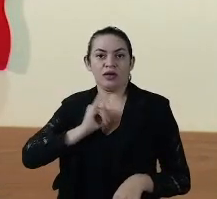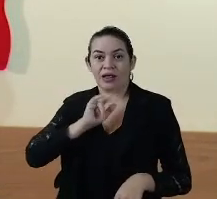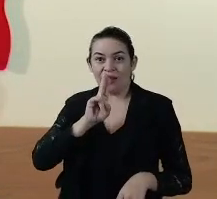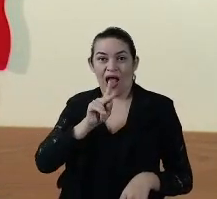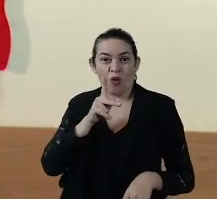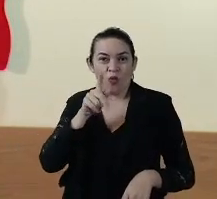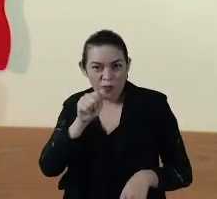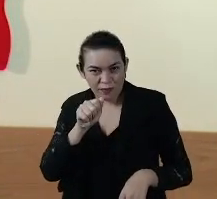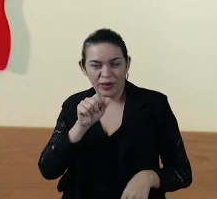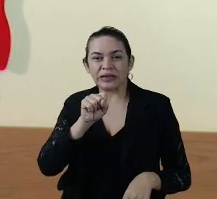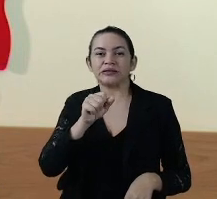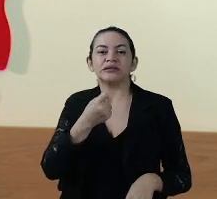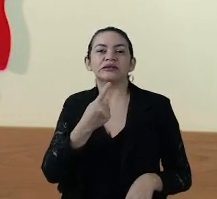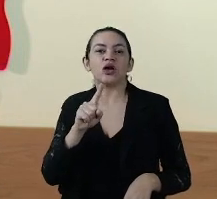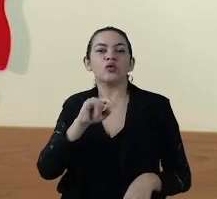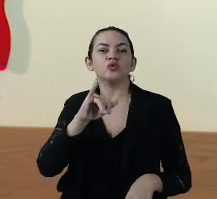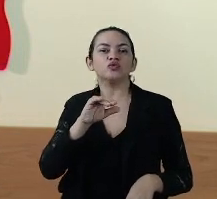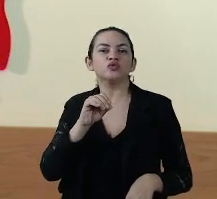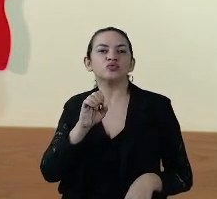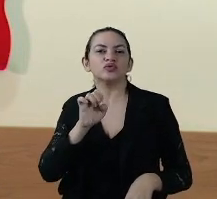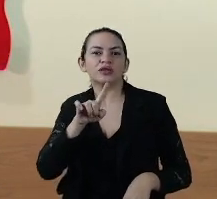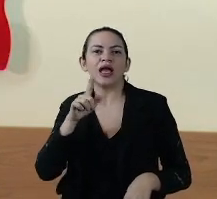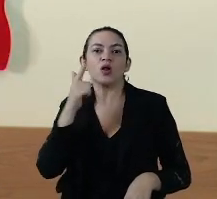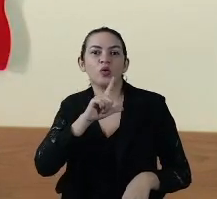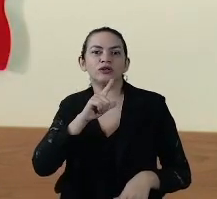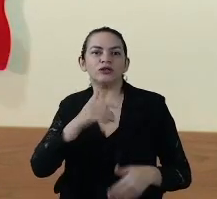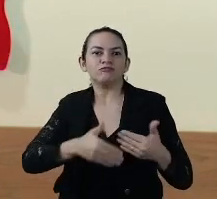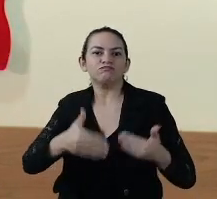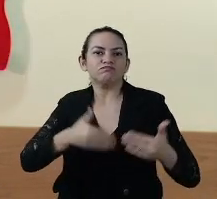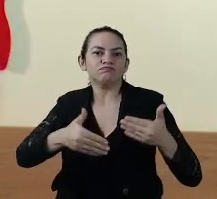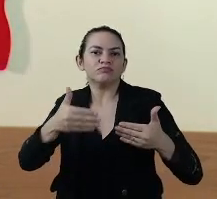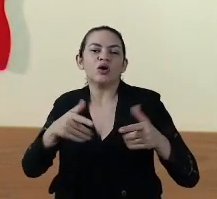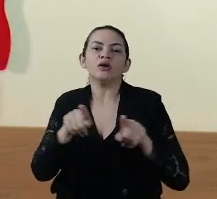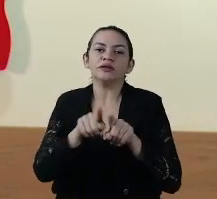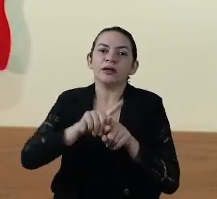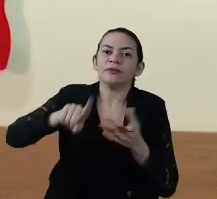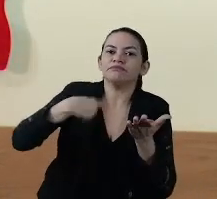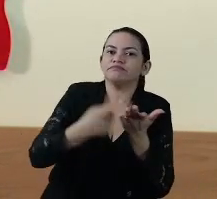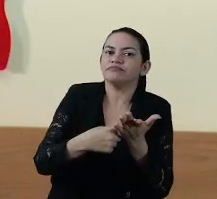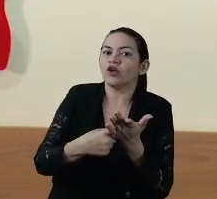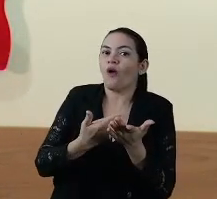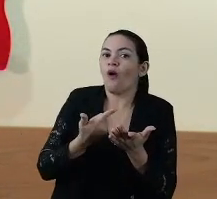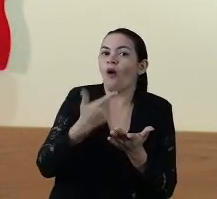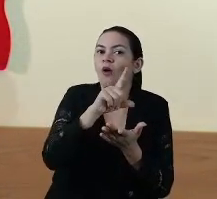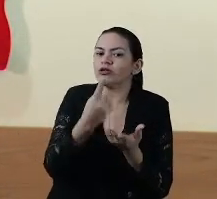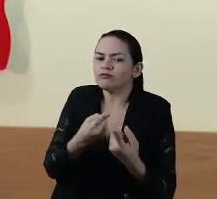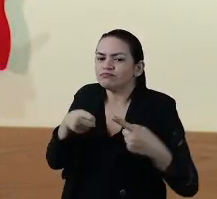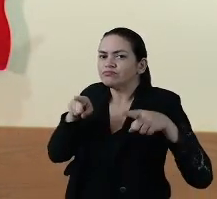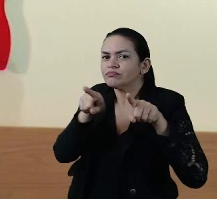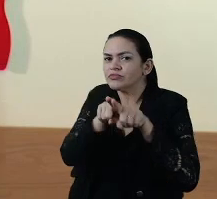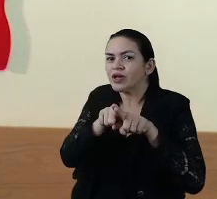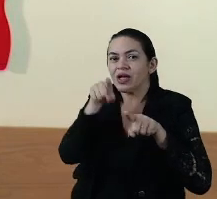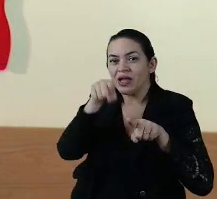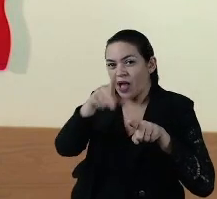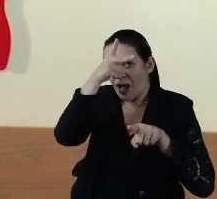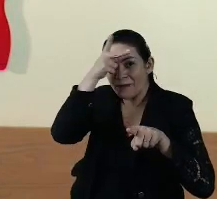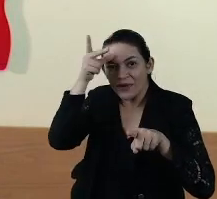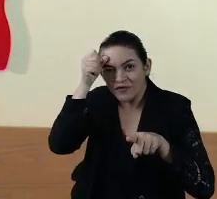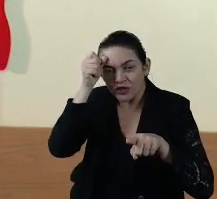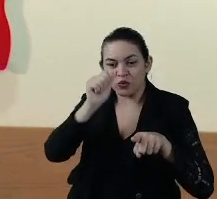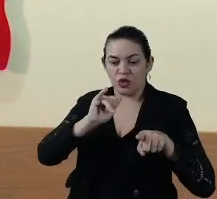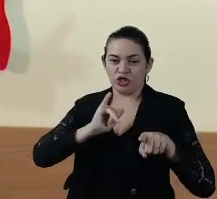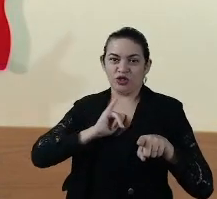José, para que ela possa se dinamizar, e estamos também formalizando uma outra oferta, para que a Prefeitura de Imperatriz